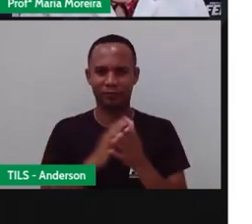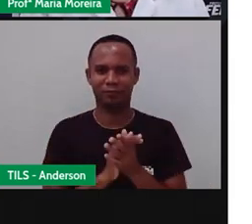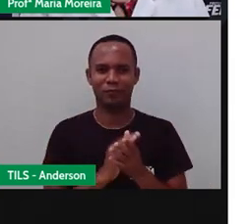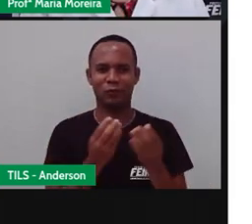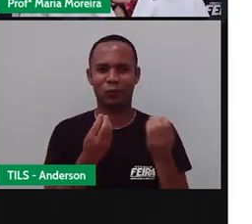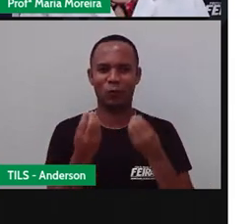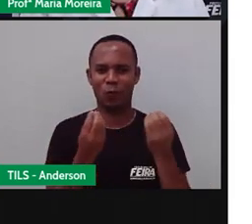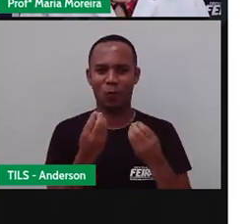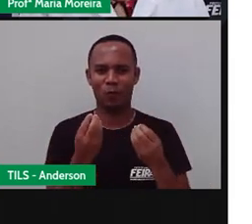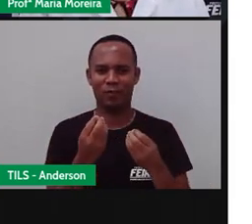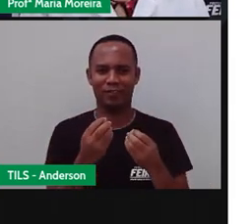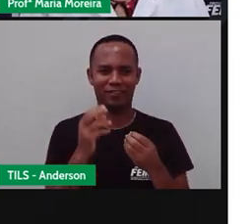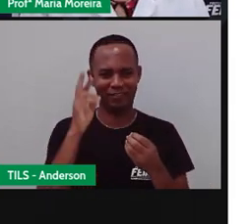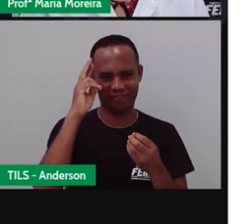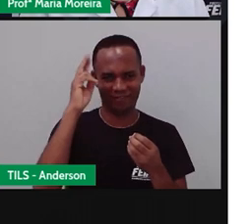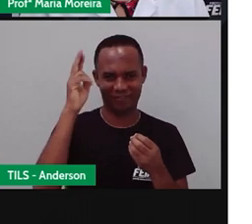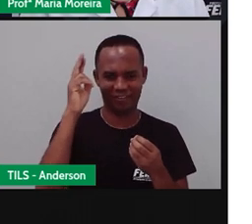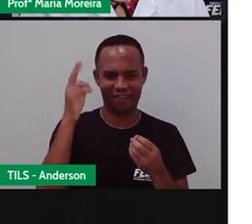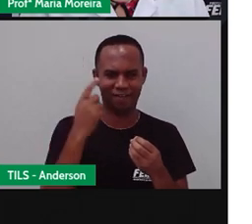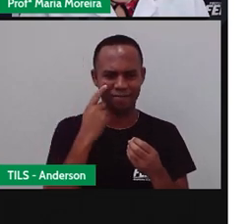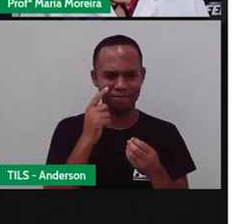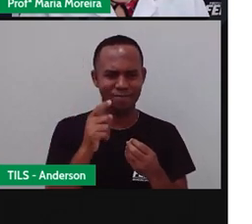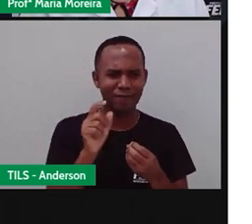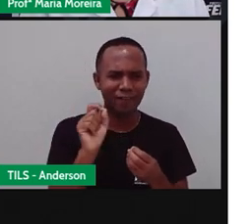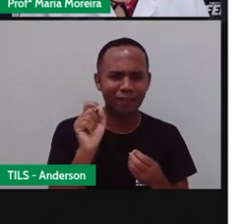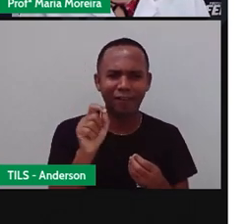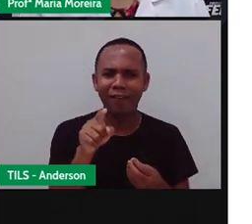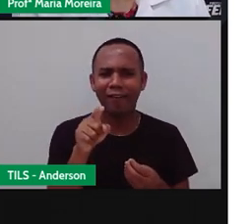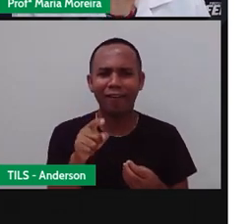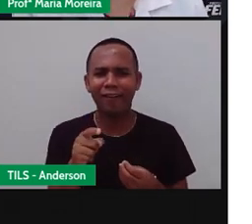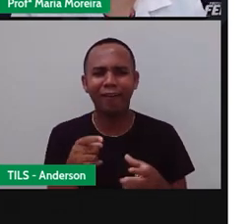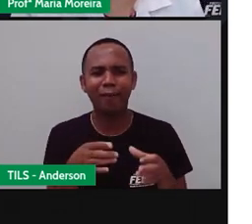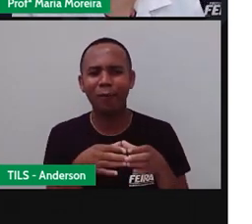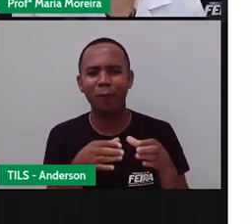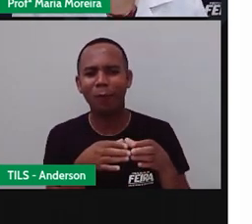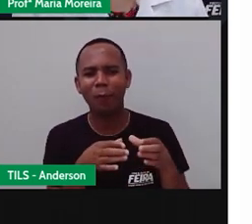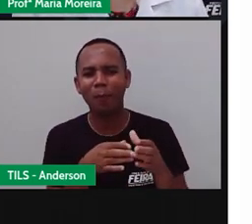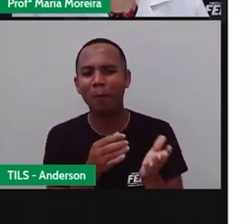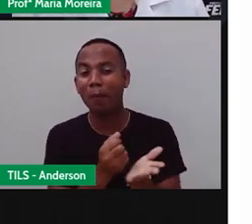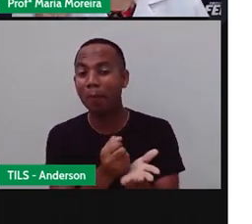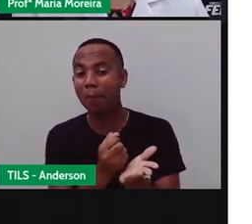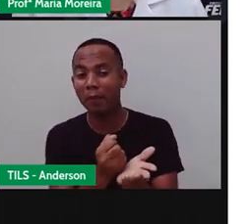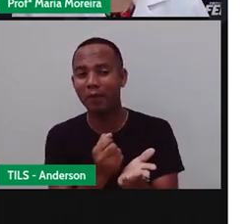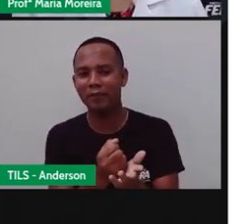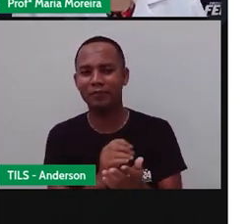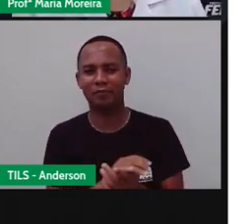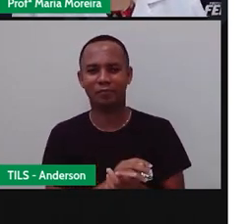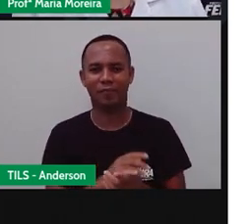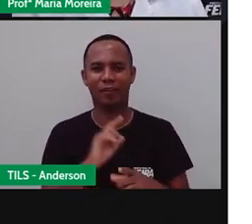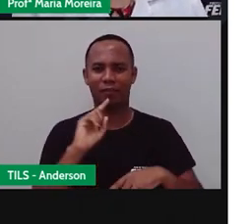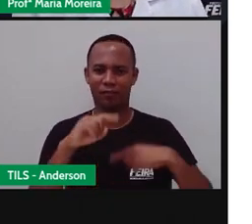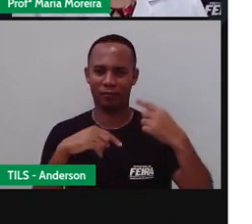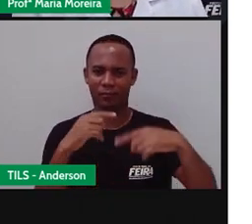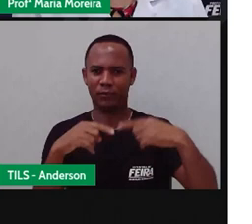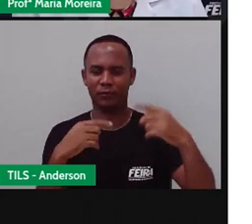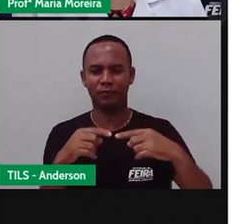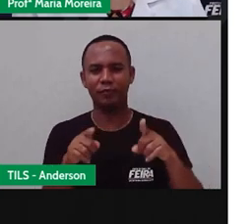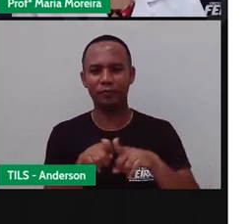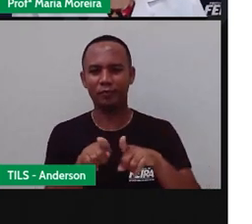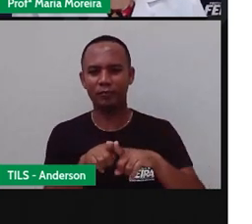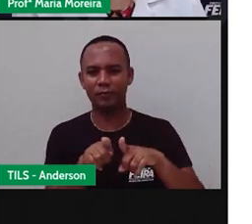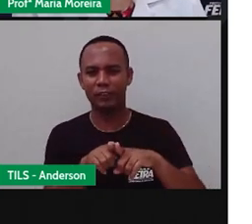vídeo, né? A coordenadora. E aí vai querer descobrir quem é a Paquita. Foram surgindo outros instrumentos, né? Como as